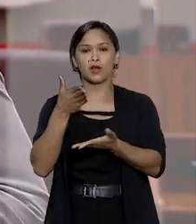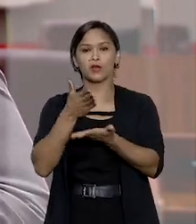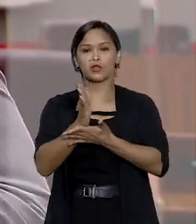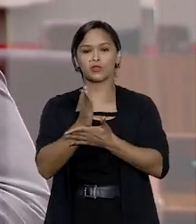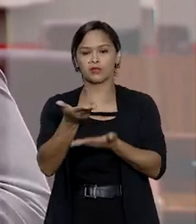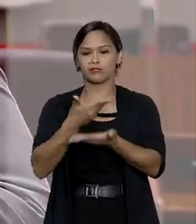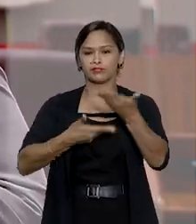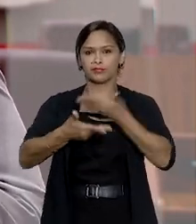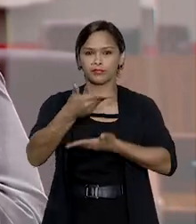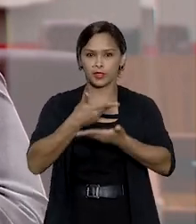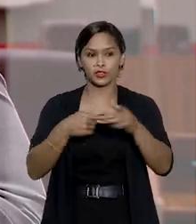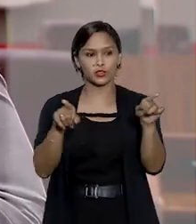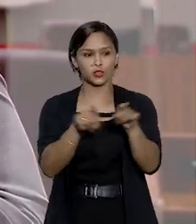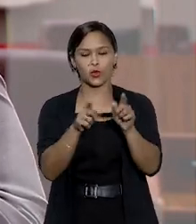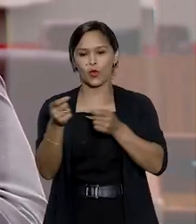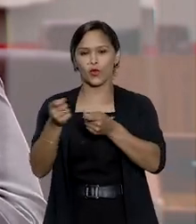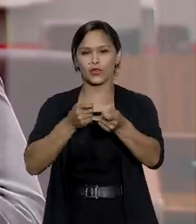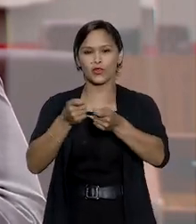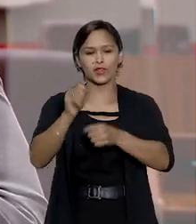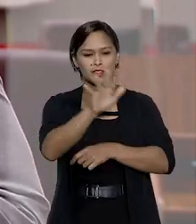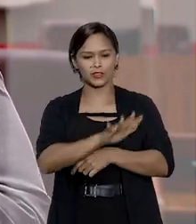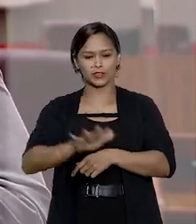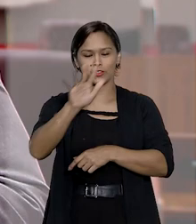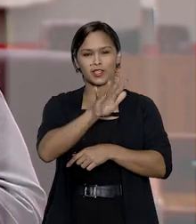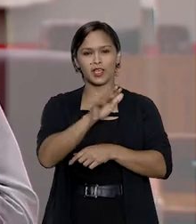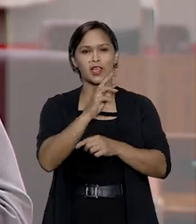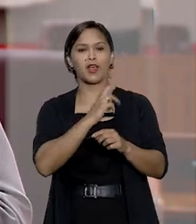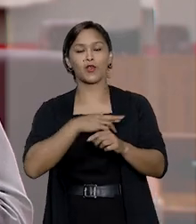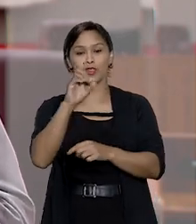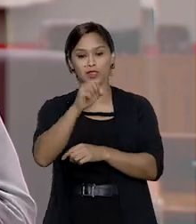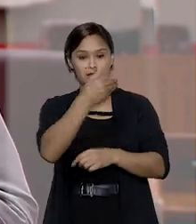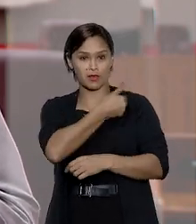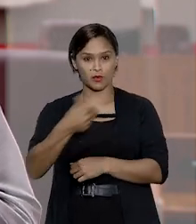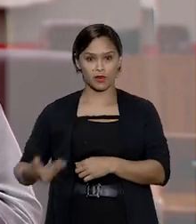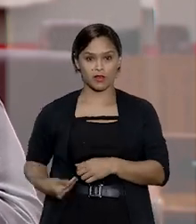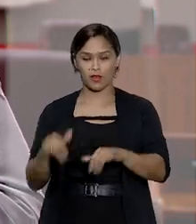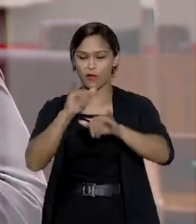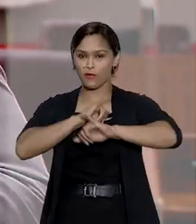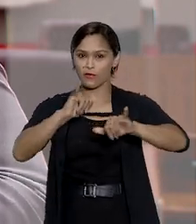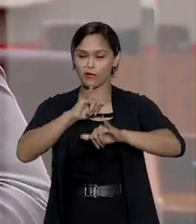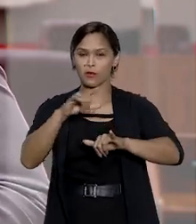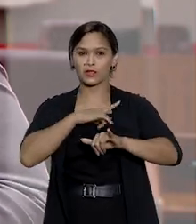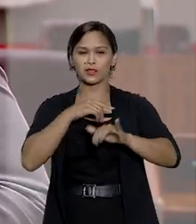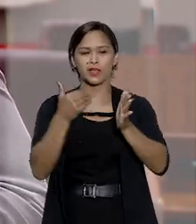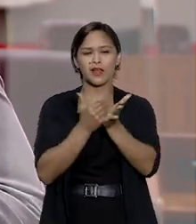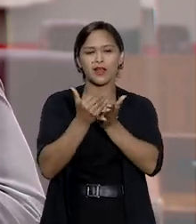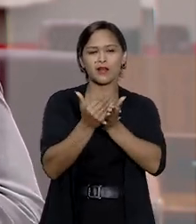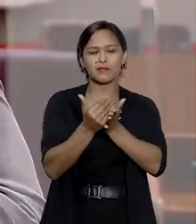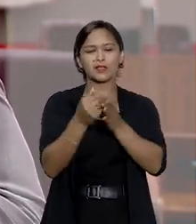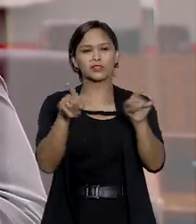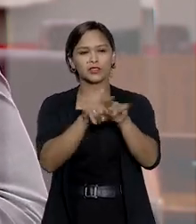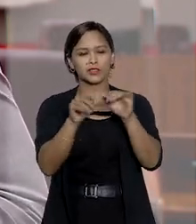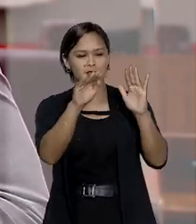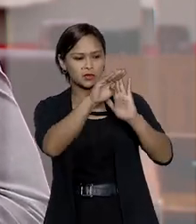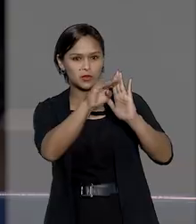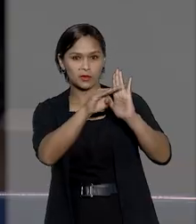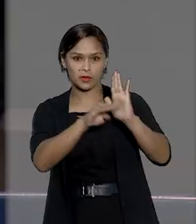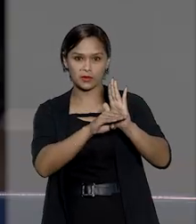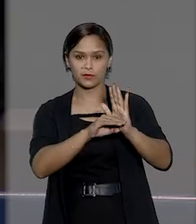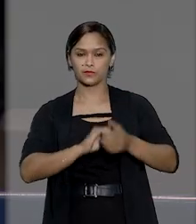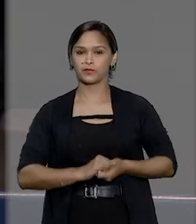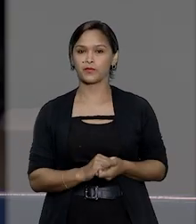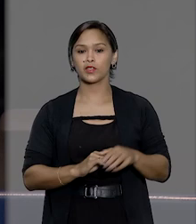compartilhamento com a Controladoria Geral da União das informações obtidas a partir das medidas decretadas.